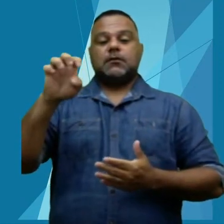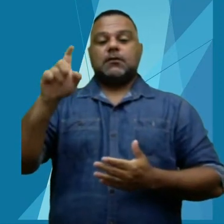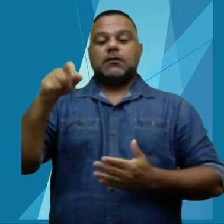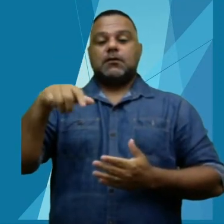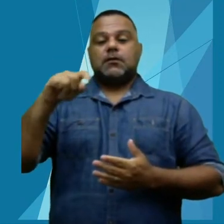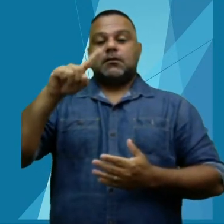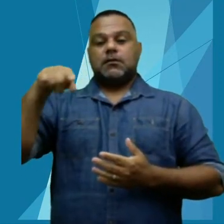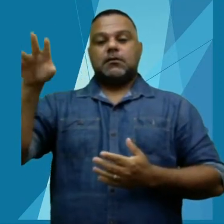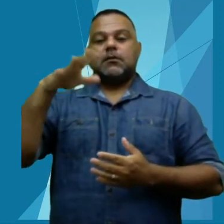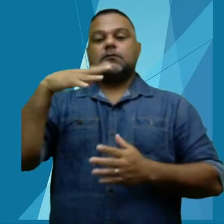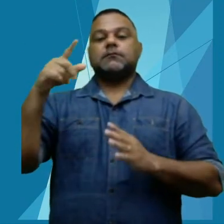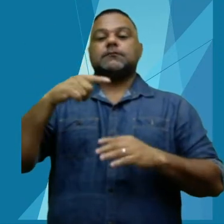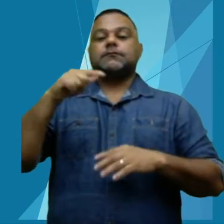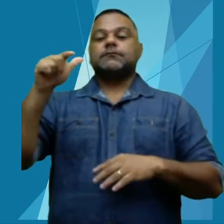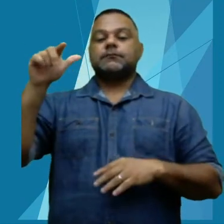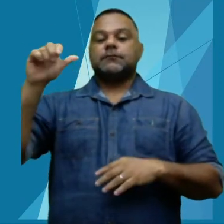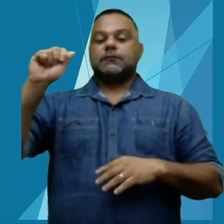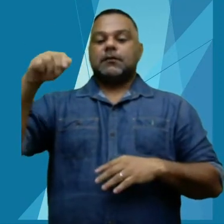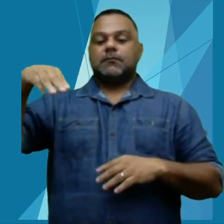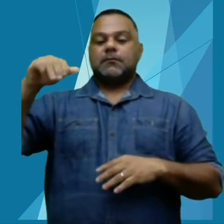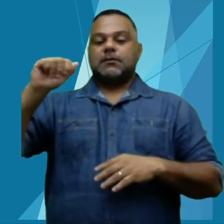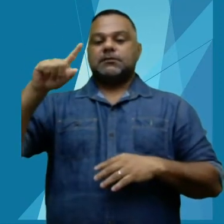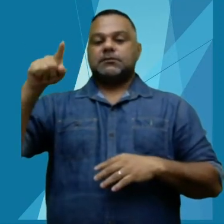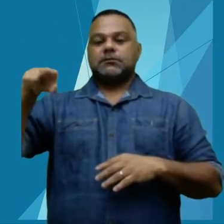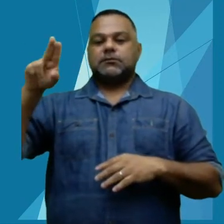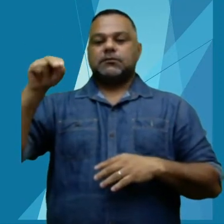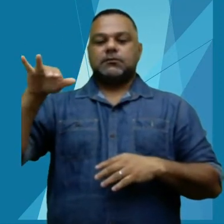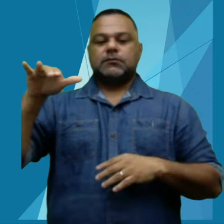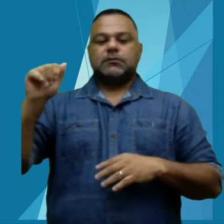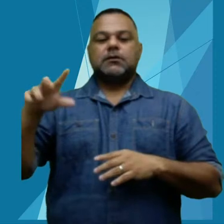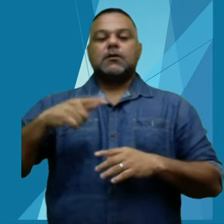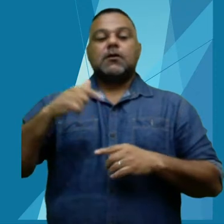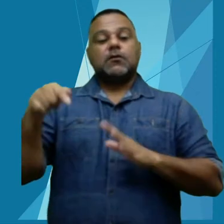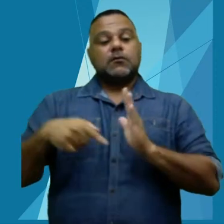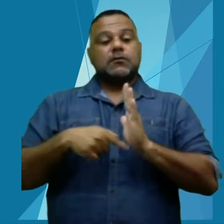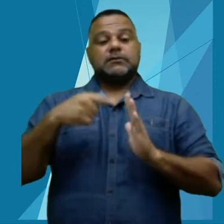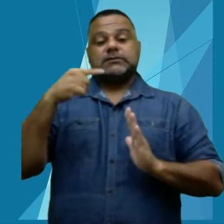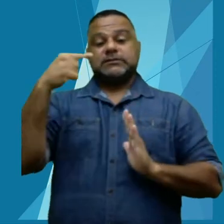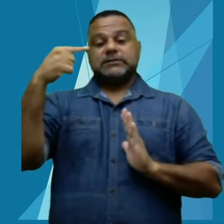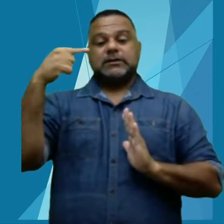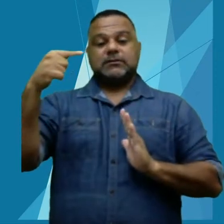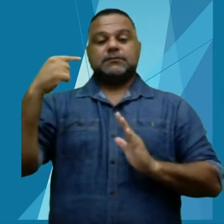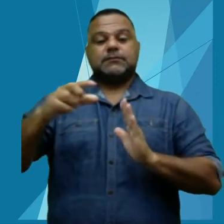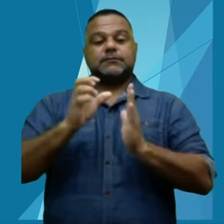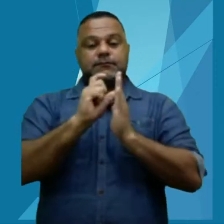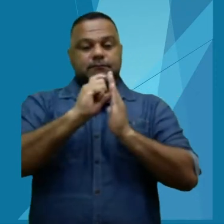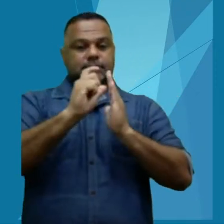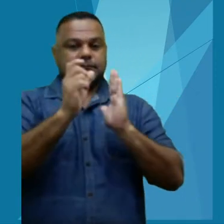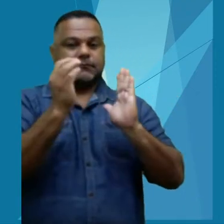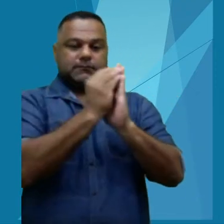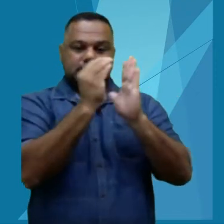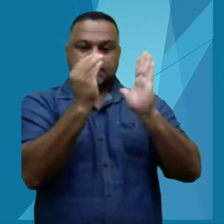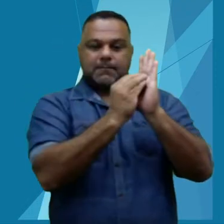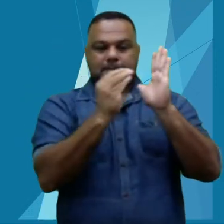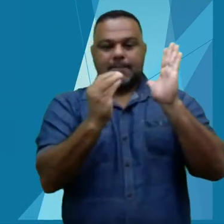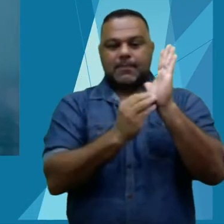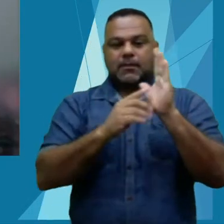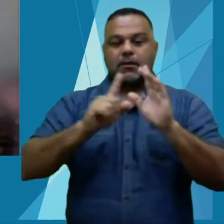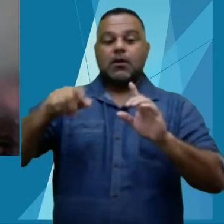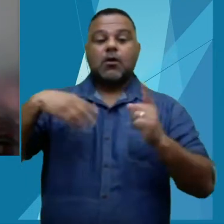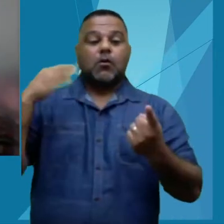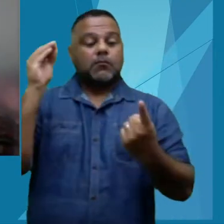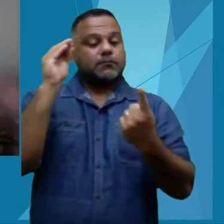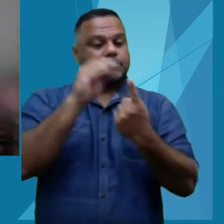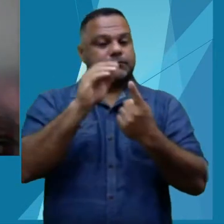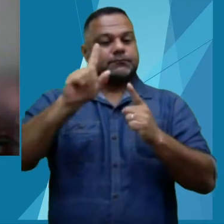artigos científicos. Os nossos sonhos em relação à revista não param por aqui. Nosso próximo objetivo